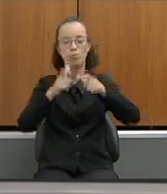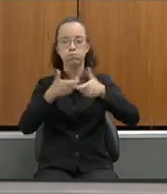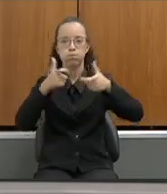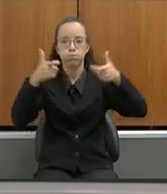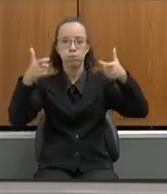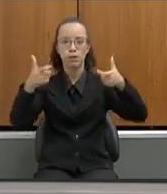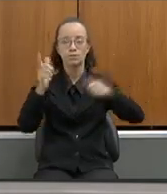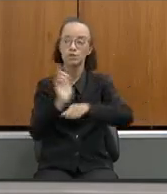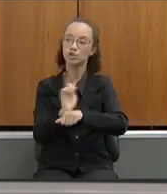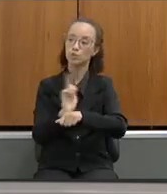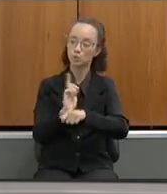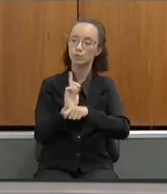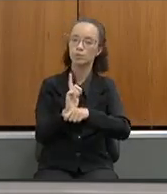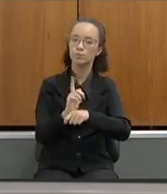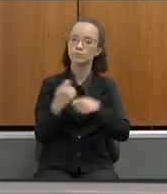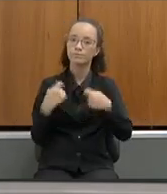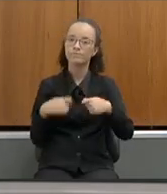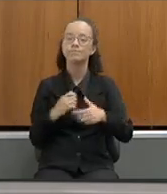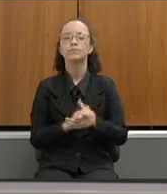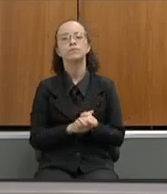gestor então é uma